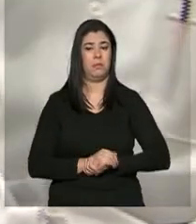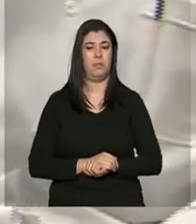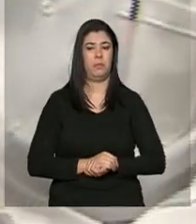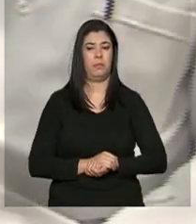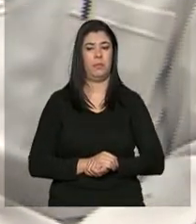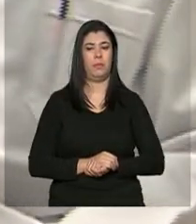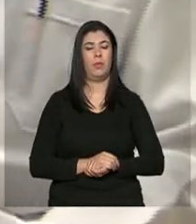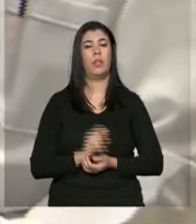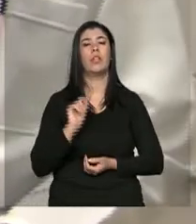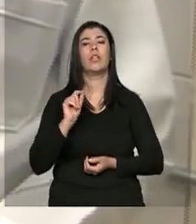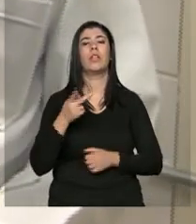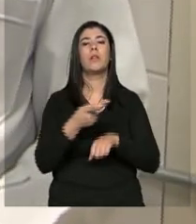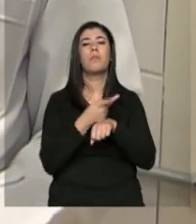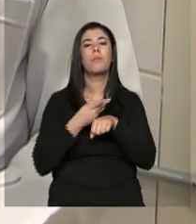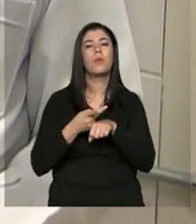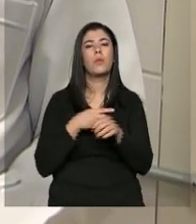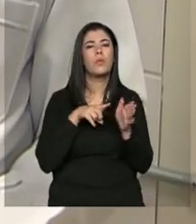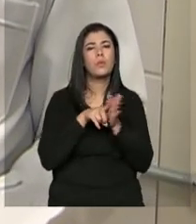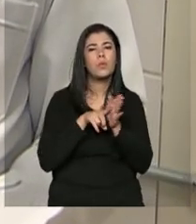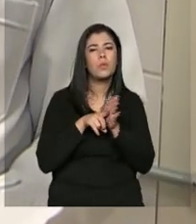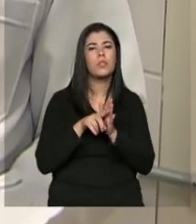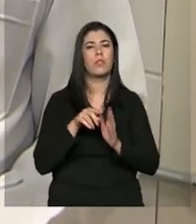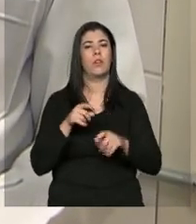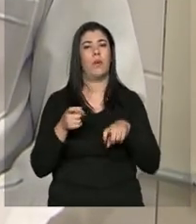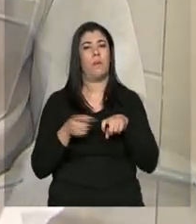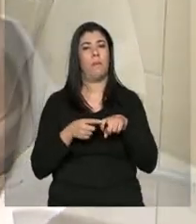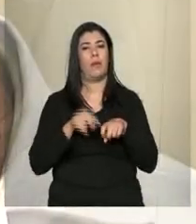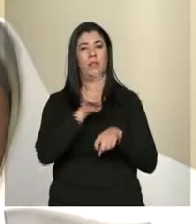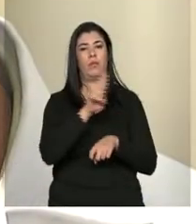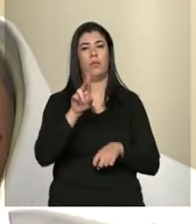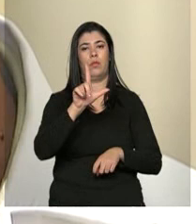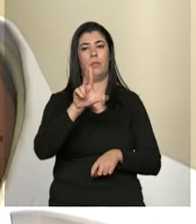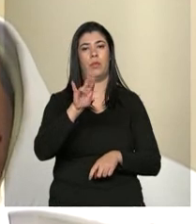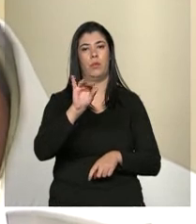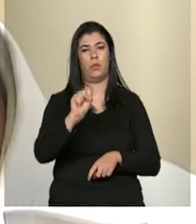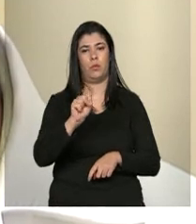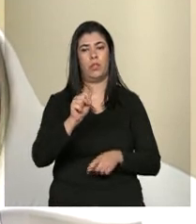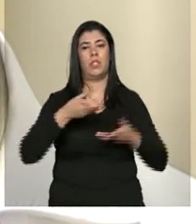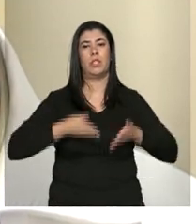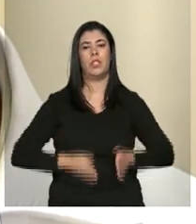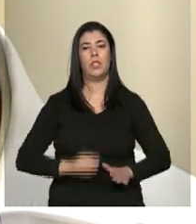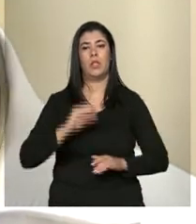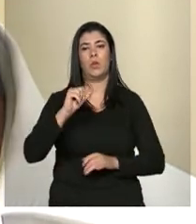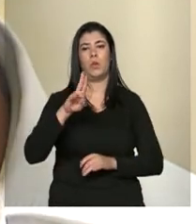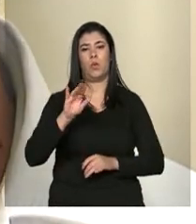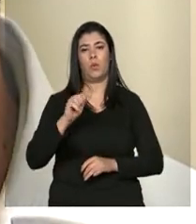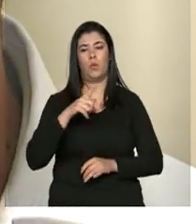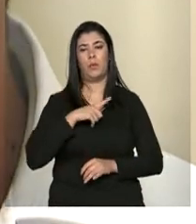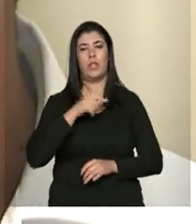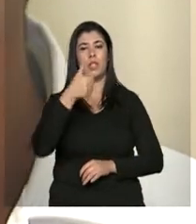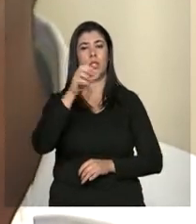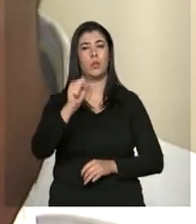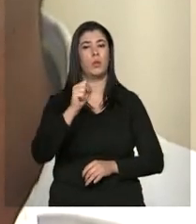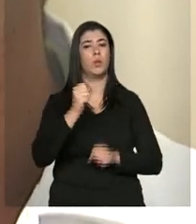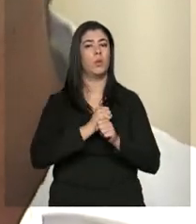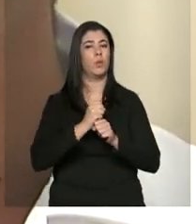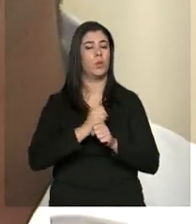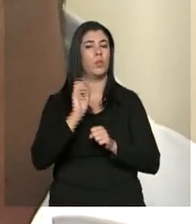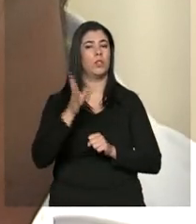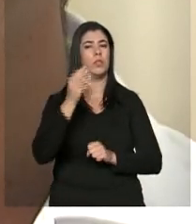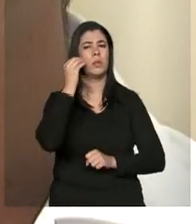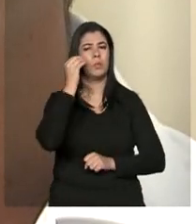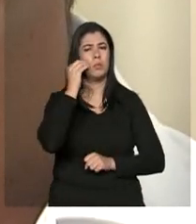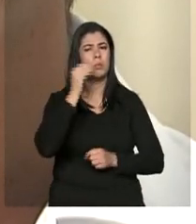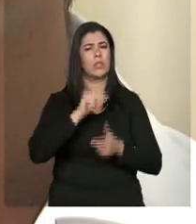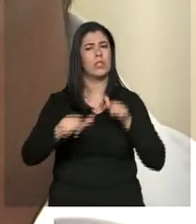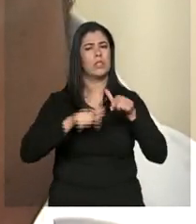Quem busca esse diagnóstico é o médico Luiz. Cubano, tem 18 anos de experiência e já trabalhou